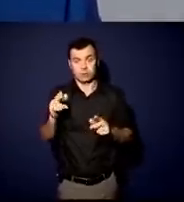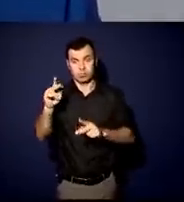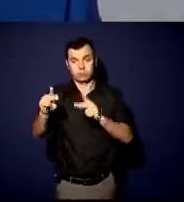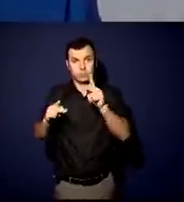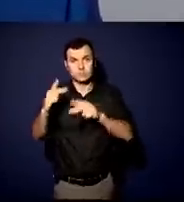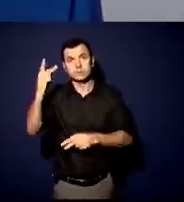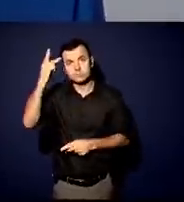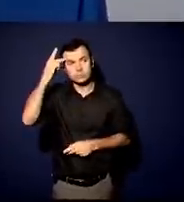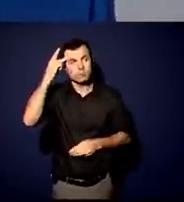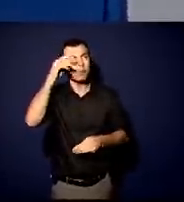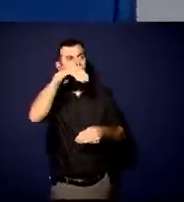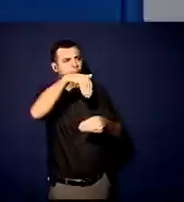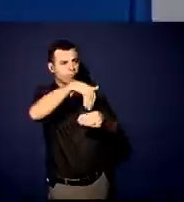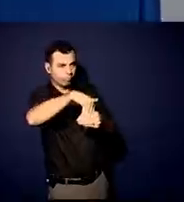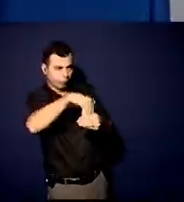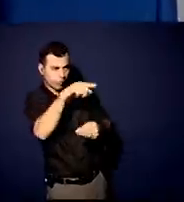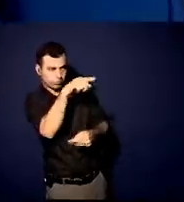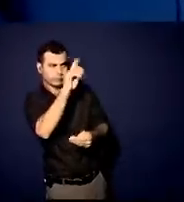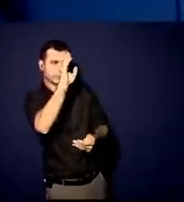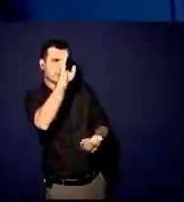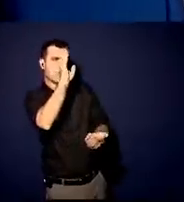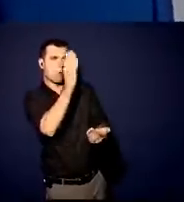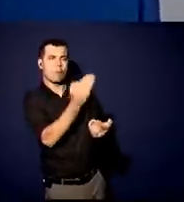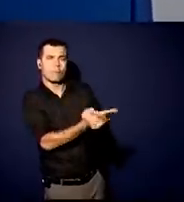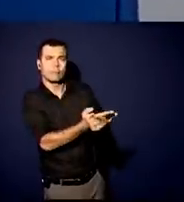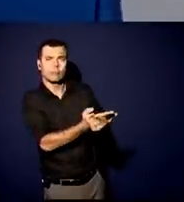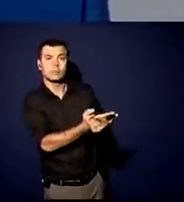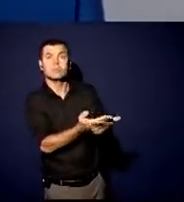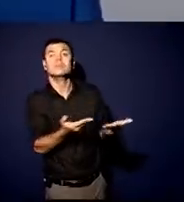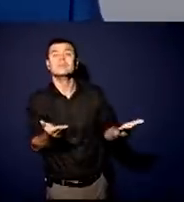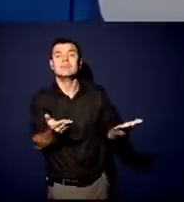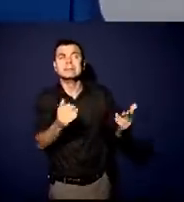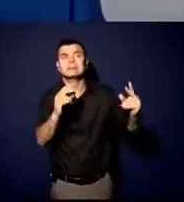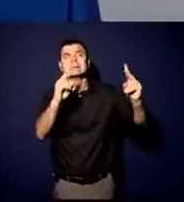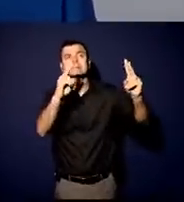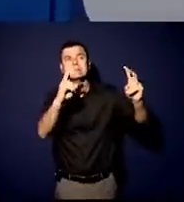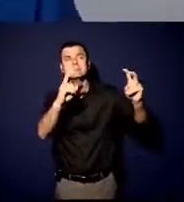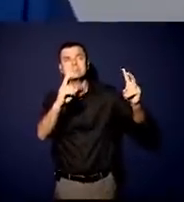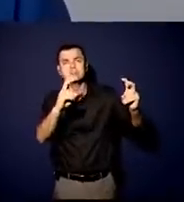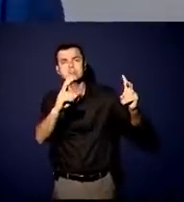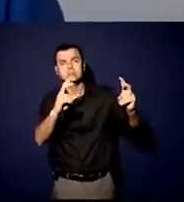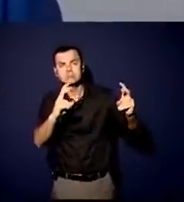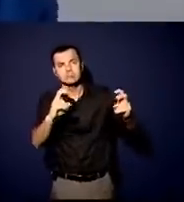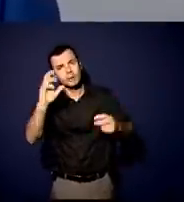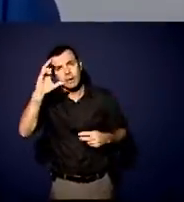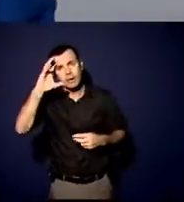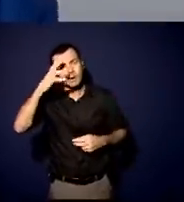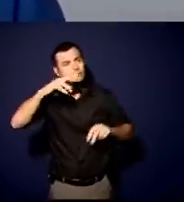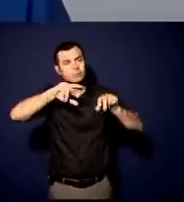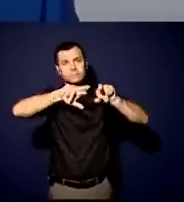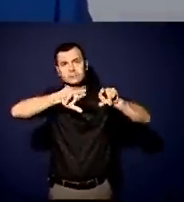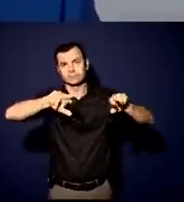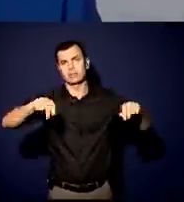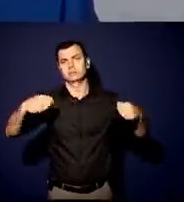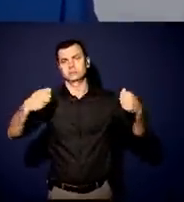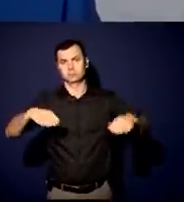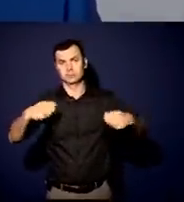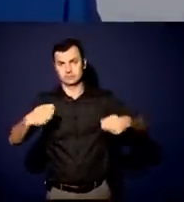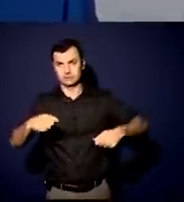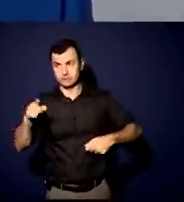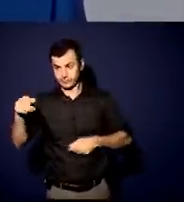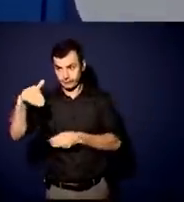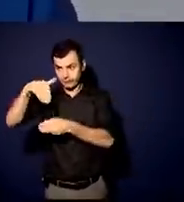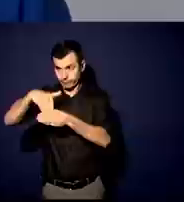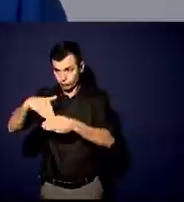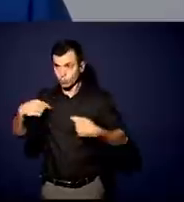de confiança muito grande e a gente tem uma série de questões para serem resolvidas e eu vou honrar essas pessoas que depositaram esse voto